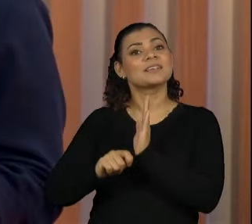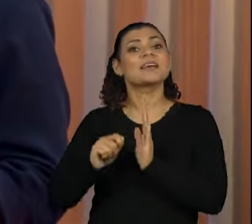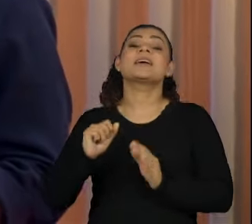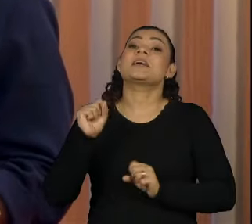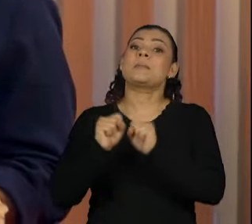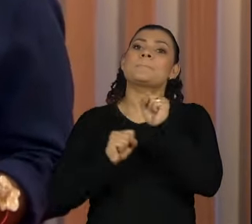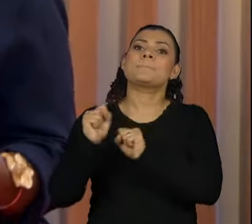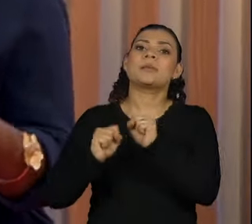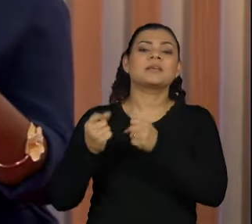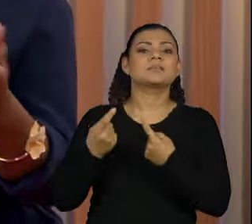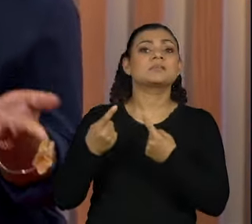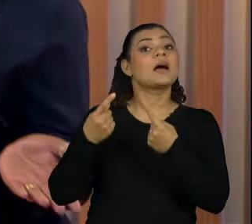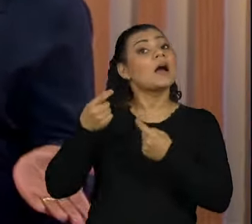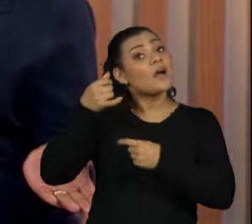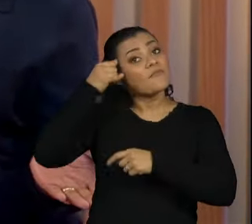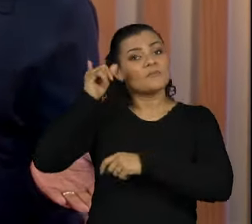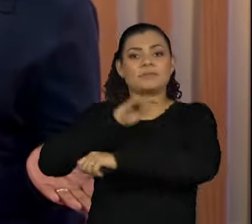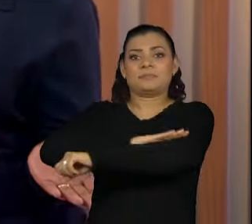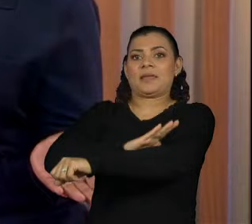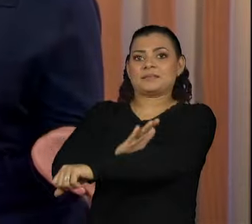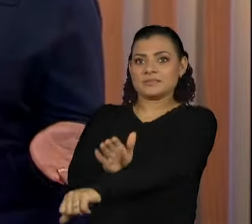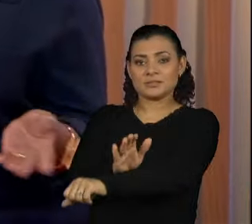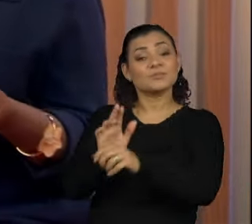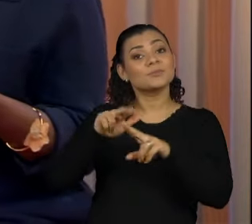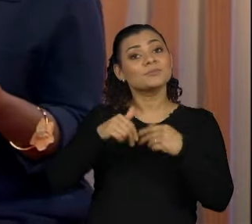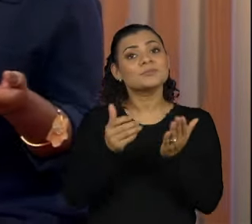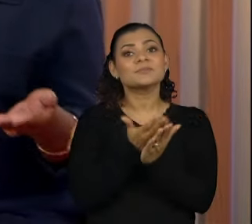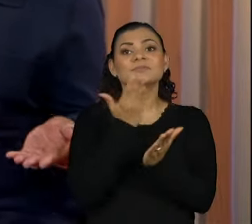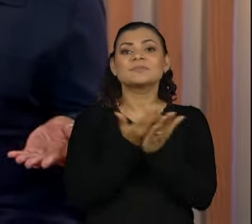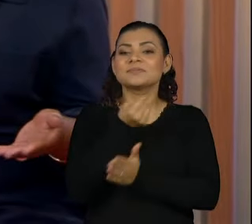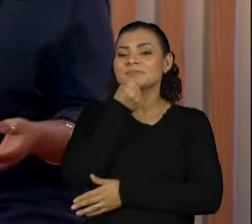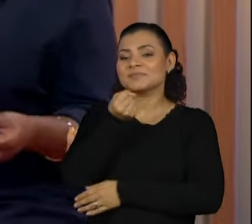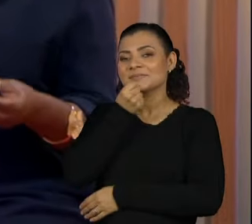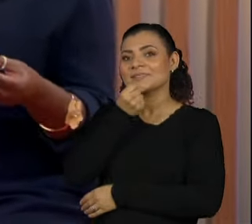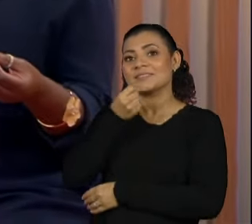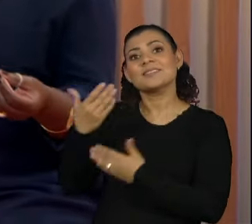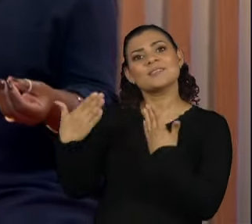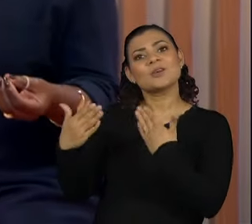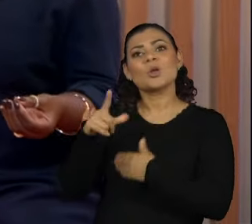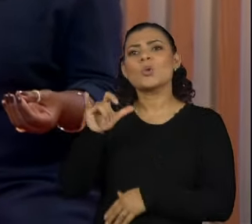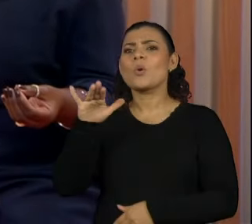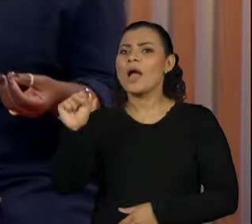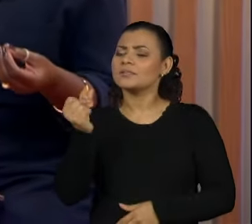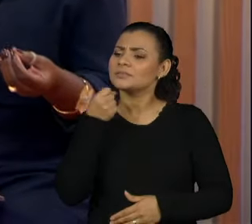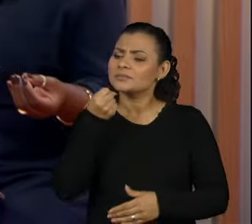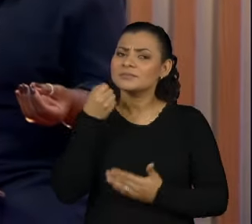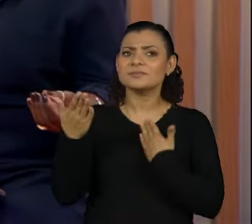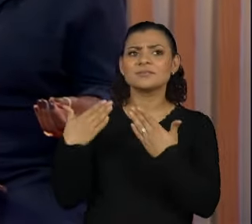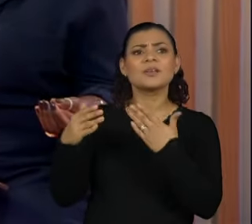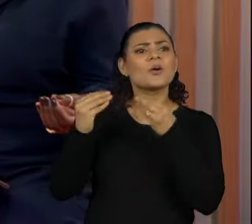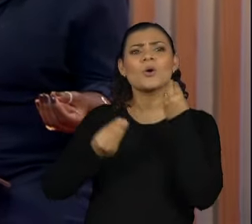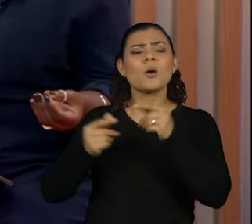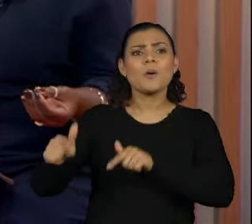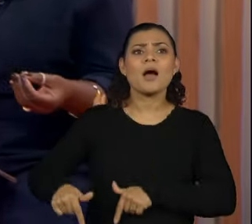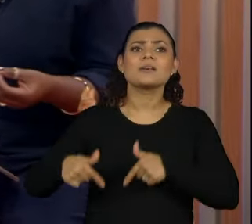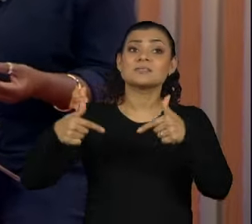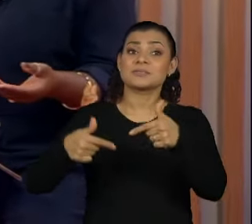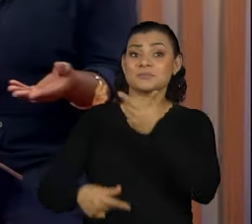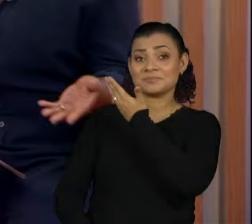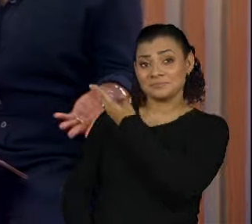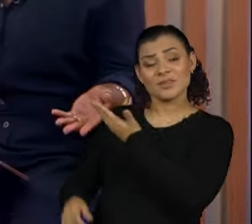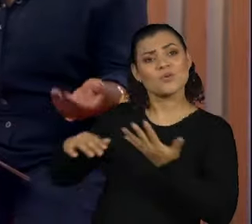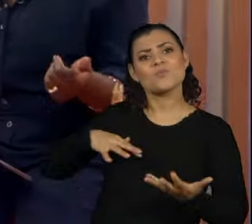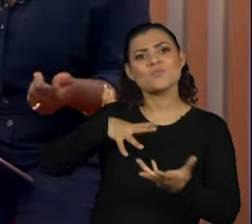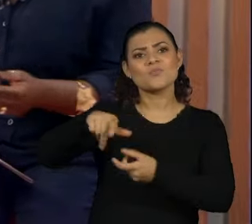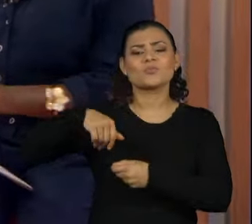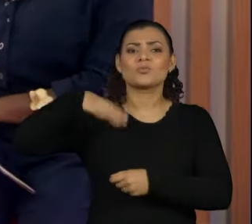Antirracista. Nosso vídeo repórter Lucas Veloso conversou com ele para entender o que pode e o que deve ser feito para tornar o